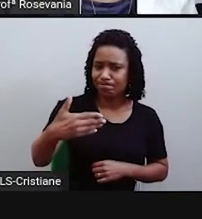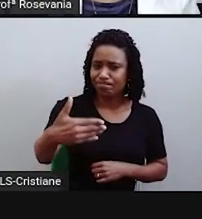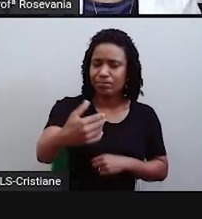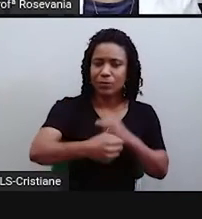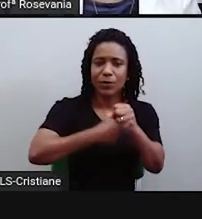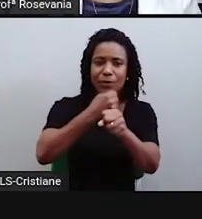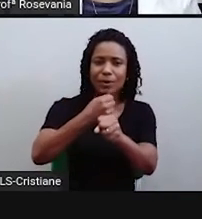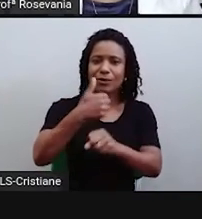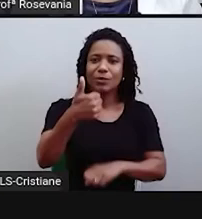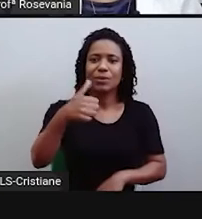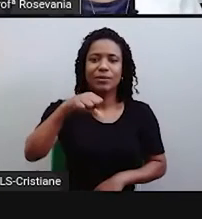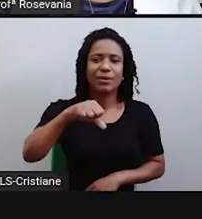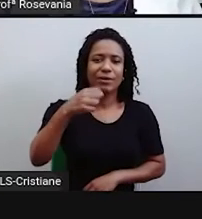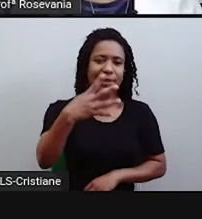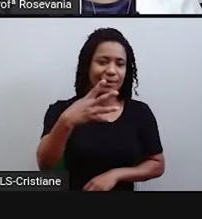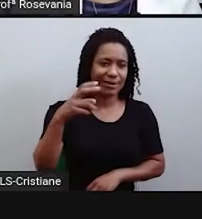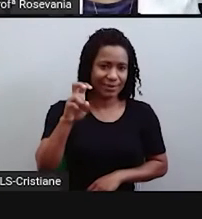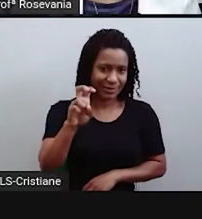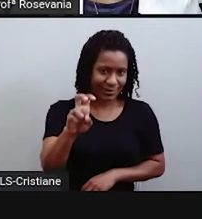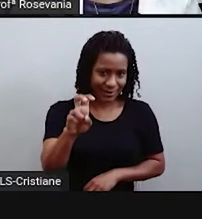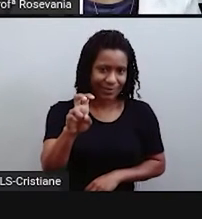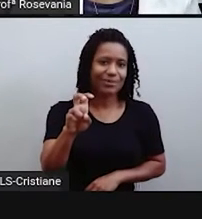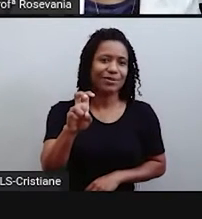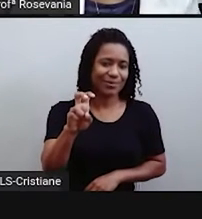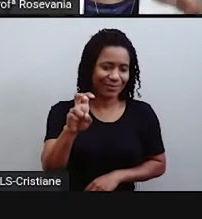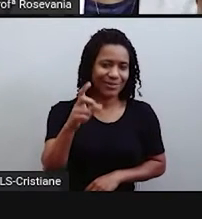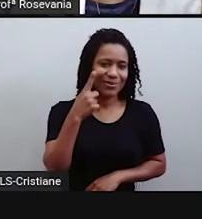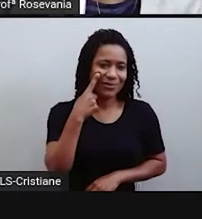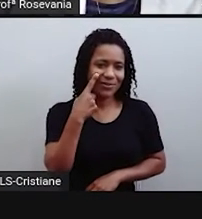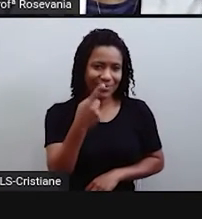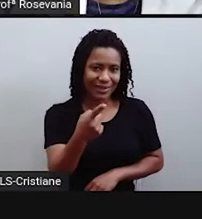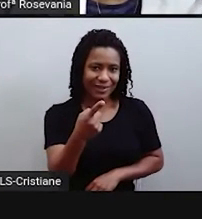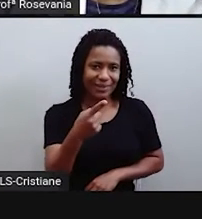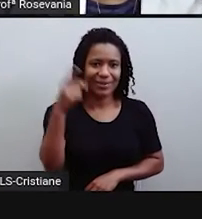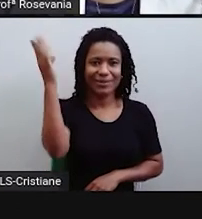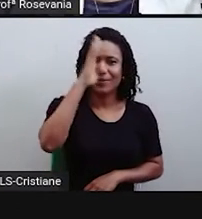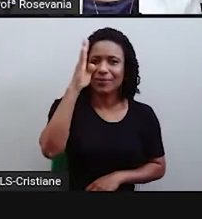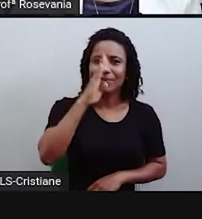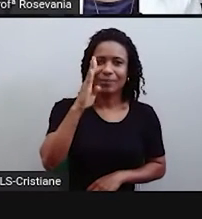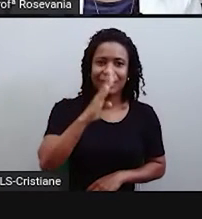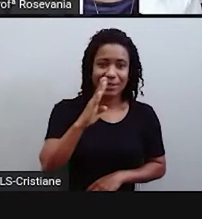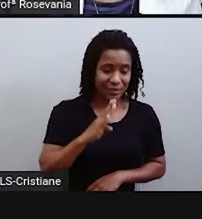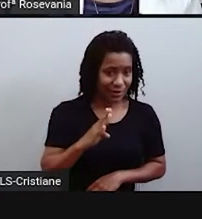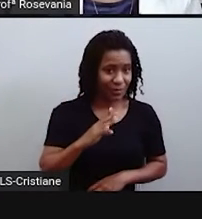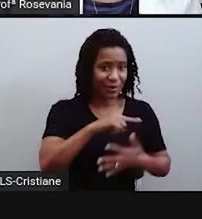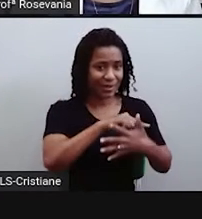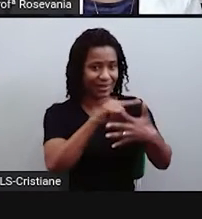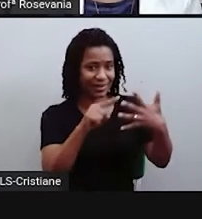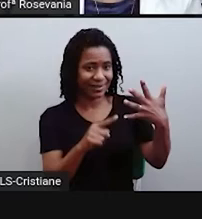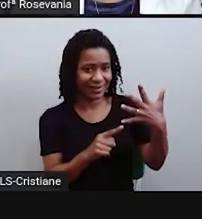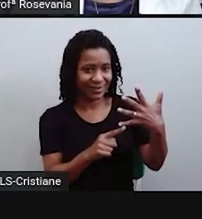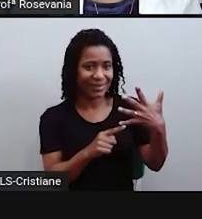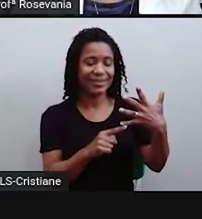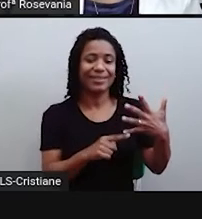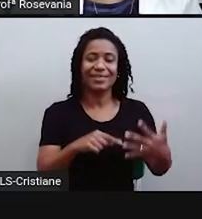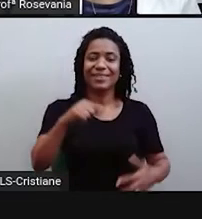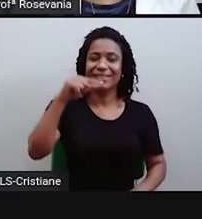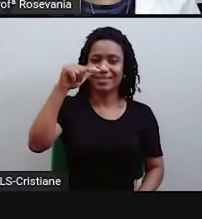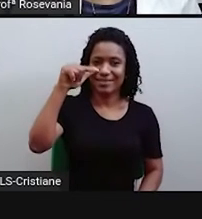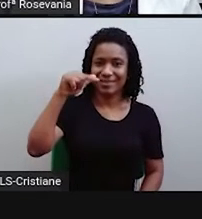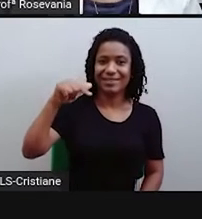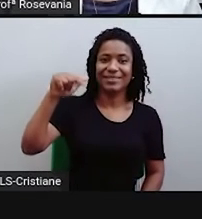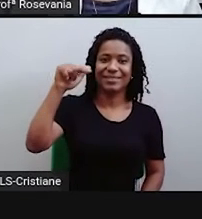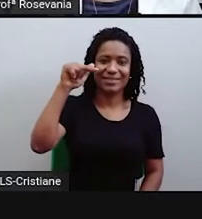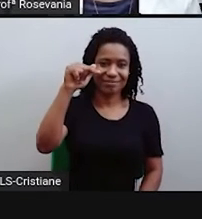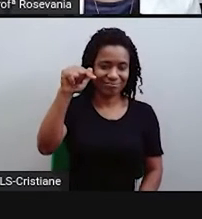O Brasil se encontrava, né, repartido em sete regiões, já não eram mais cinco, eram sete regiões, essas aqui, que a vai falar daqui